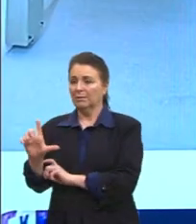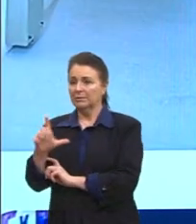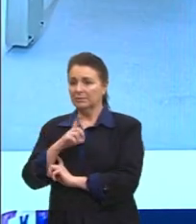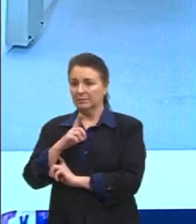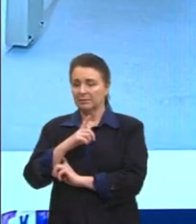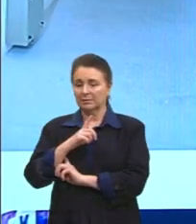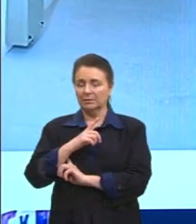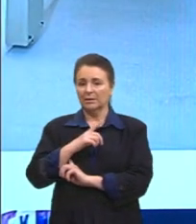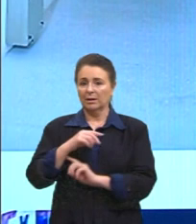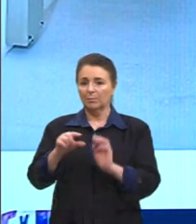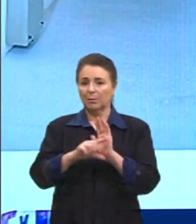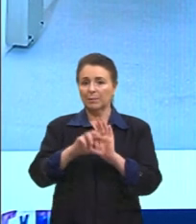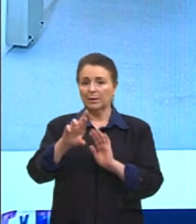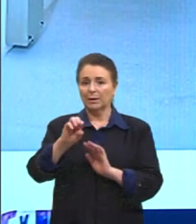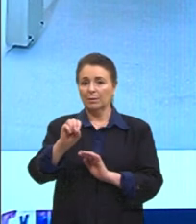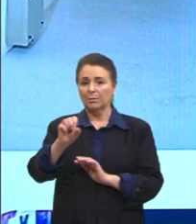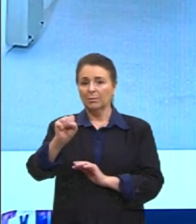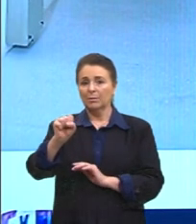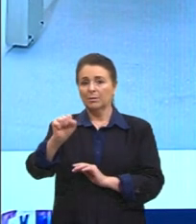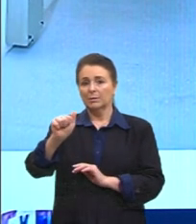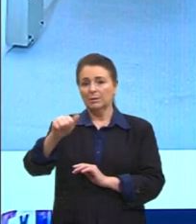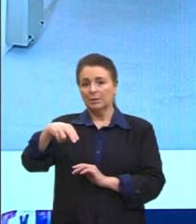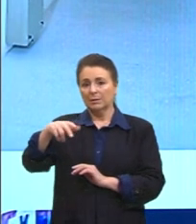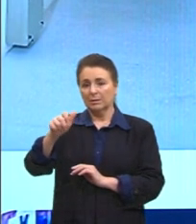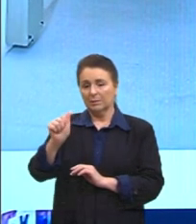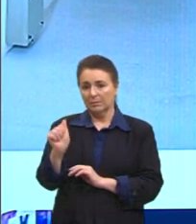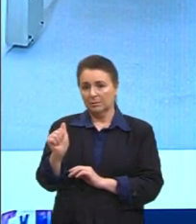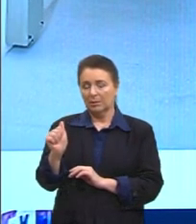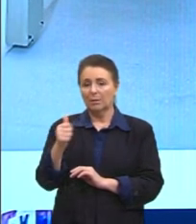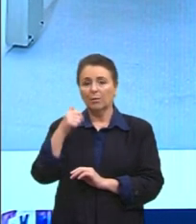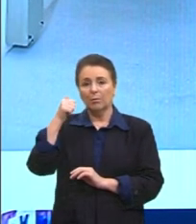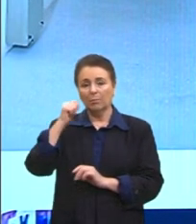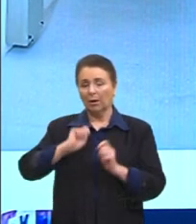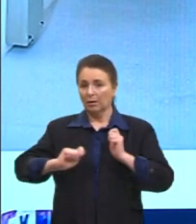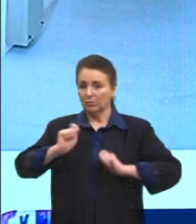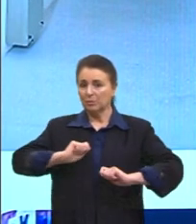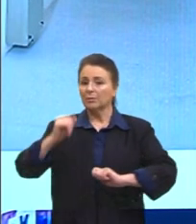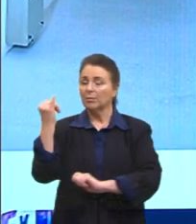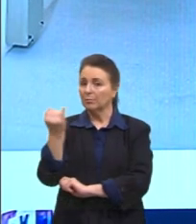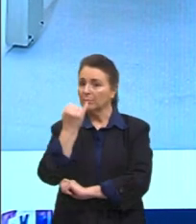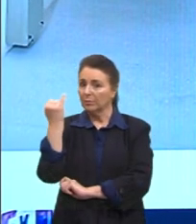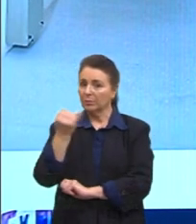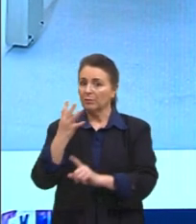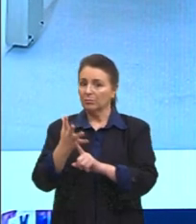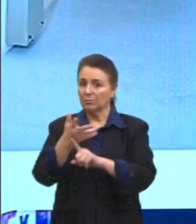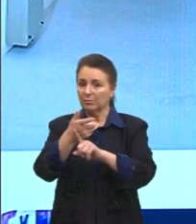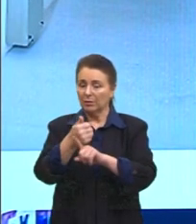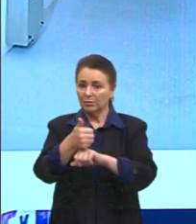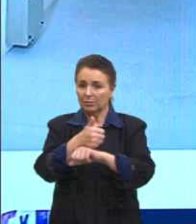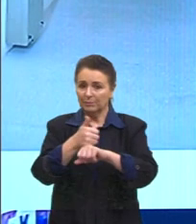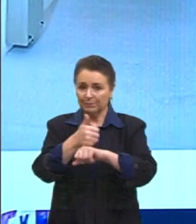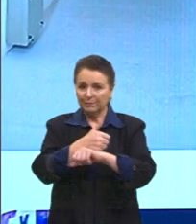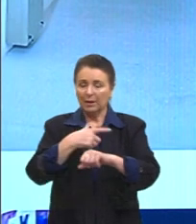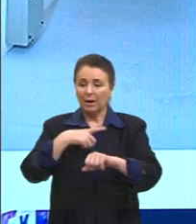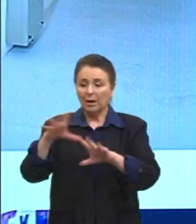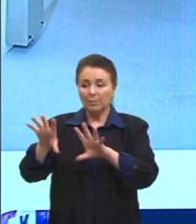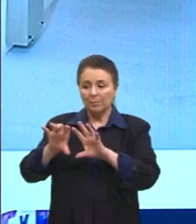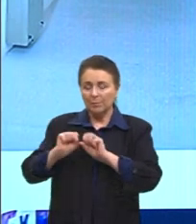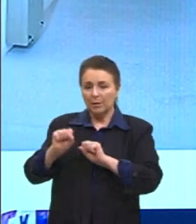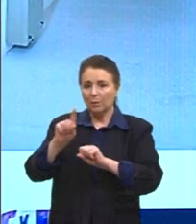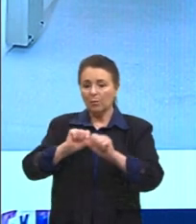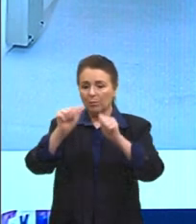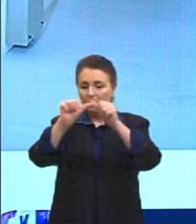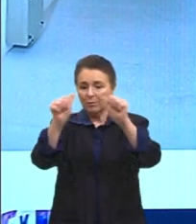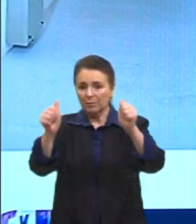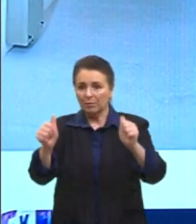obra da Rosana Paulino, né, uma artista muito importante para nós, onde ela faz a apropriação de algumas imagens, né,